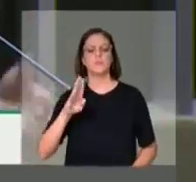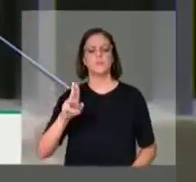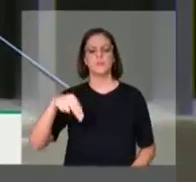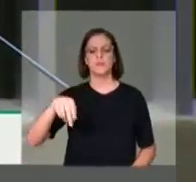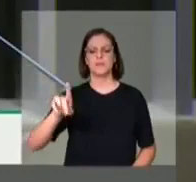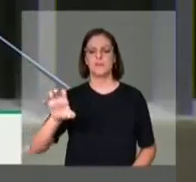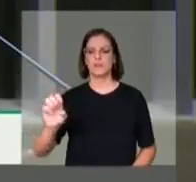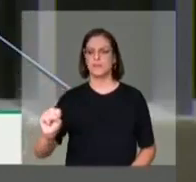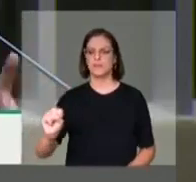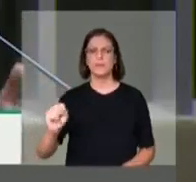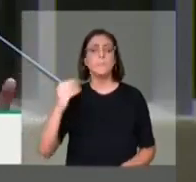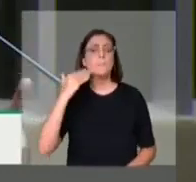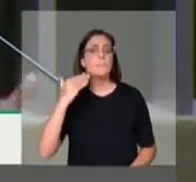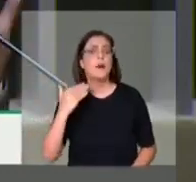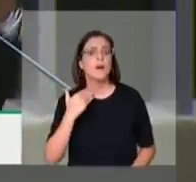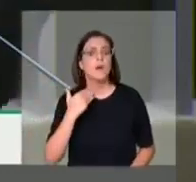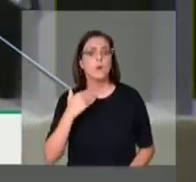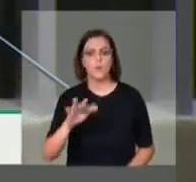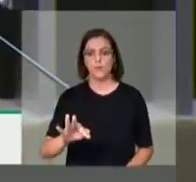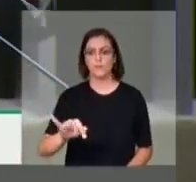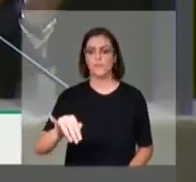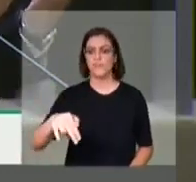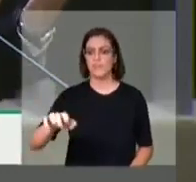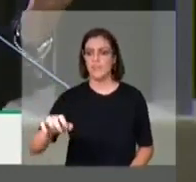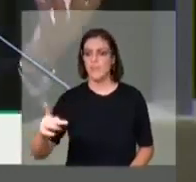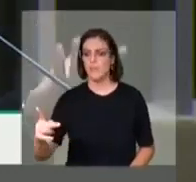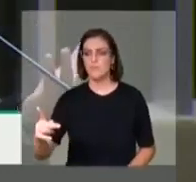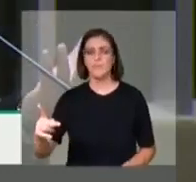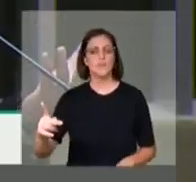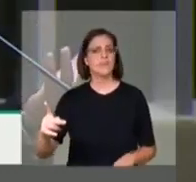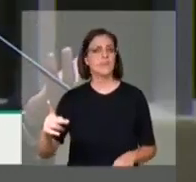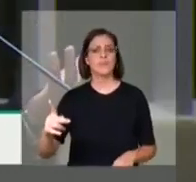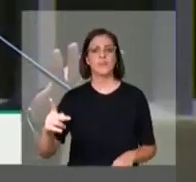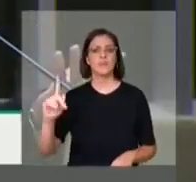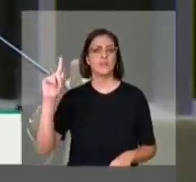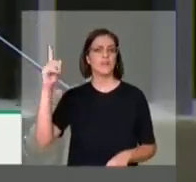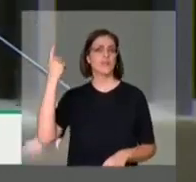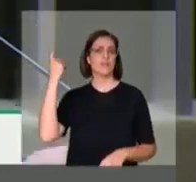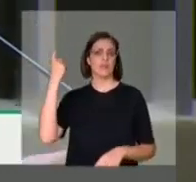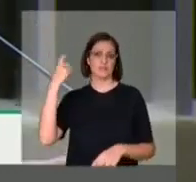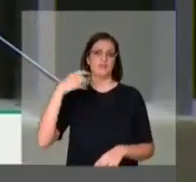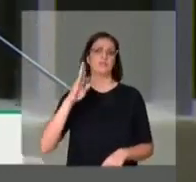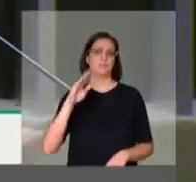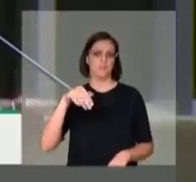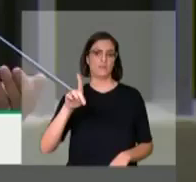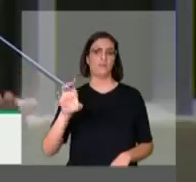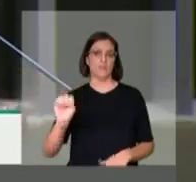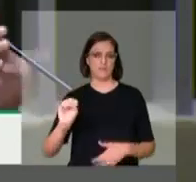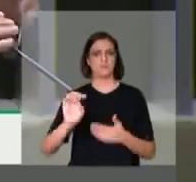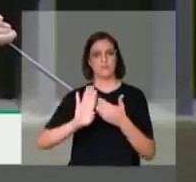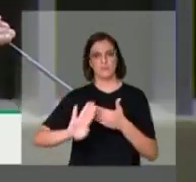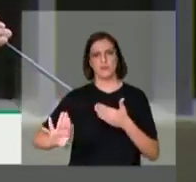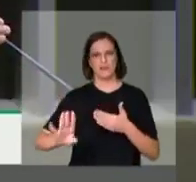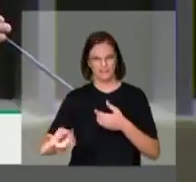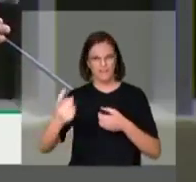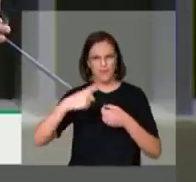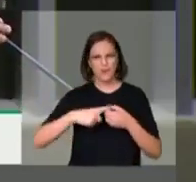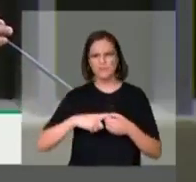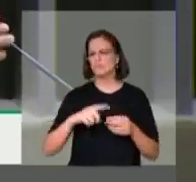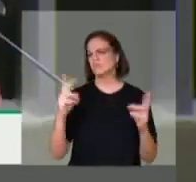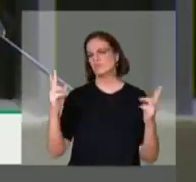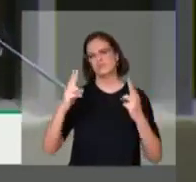BNDES é um banco. A FINEP saiu, nasceu do BNDES e não faz sentido colocá-la de volta.